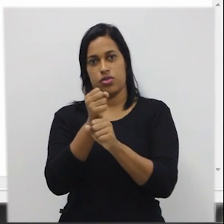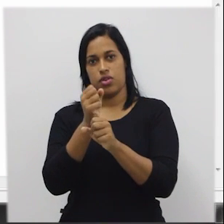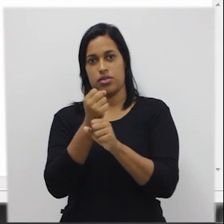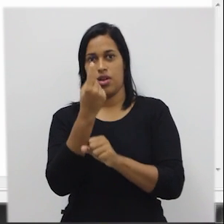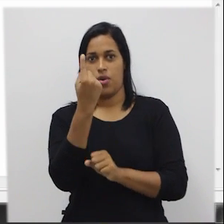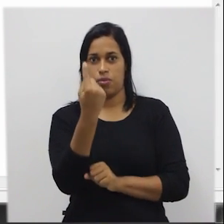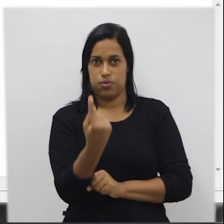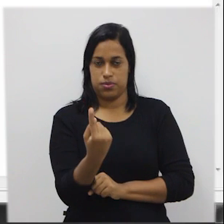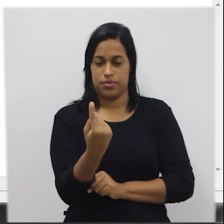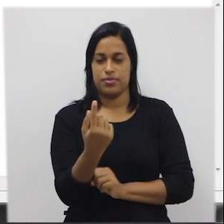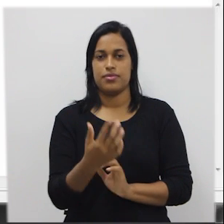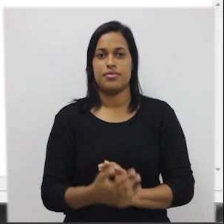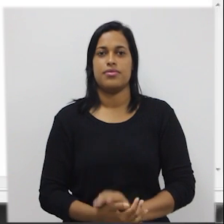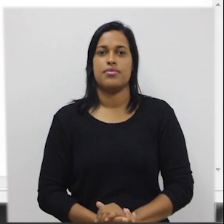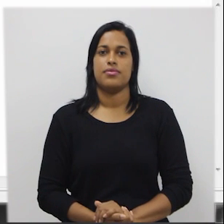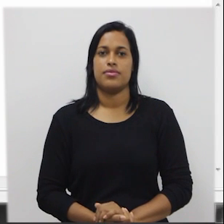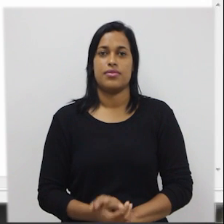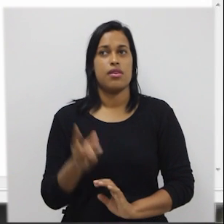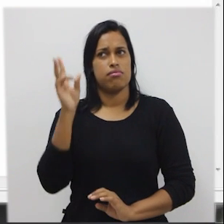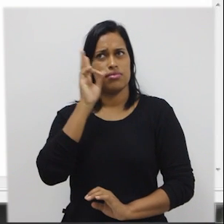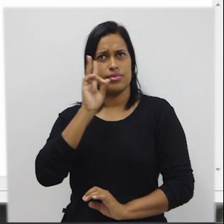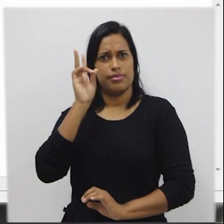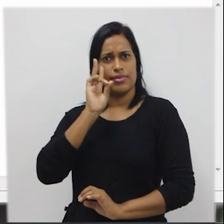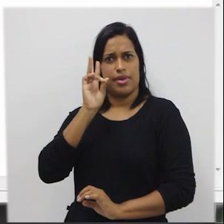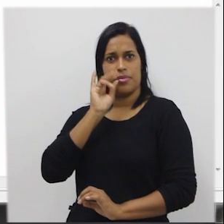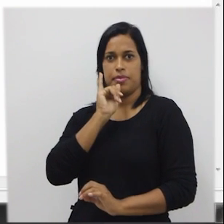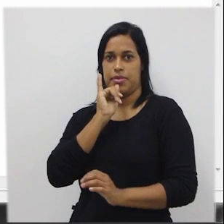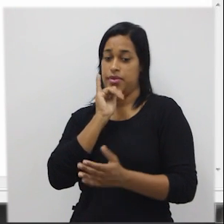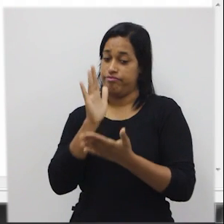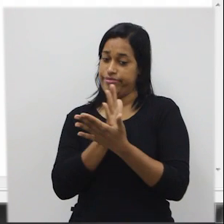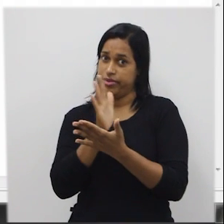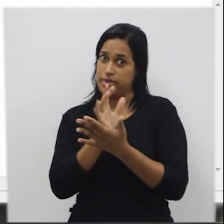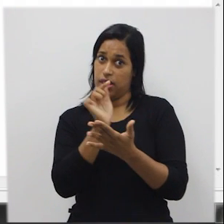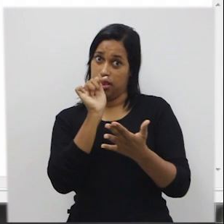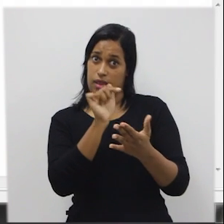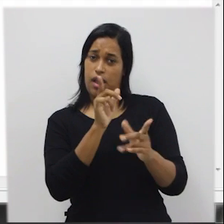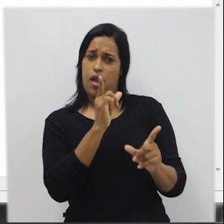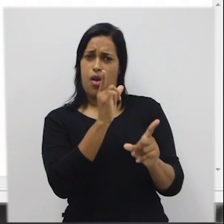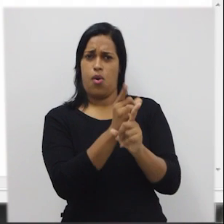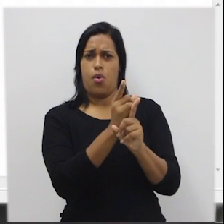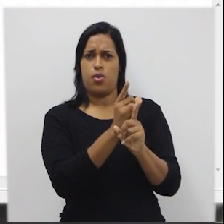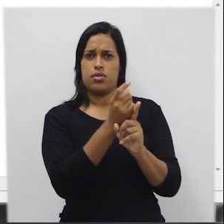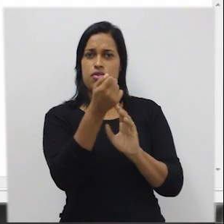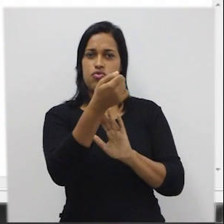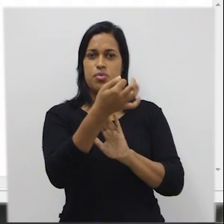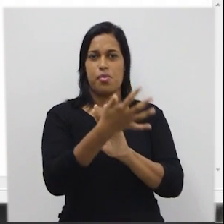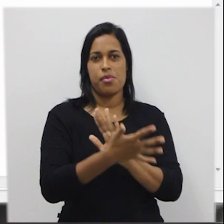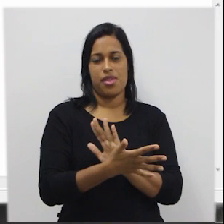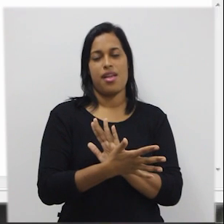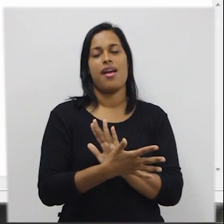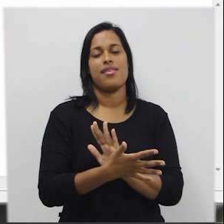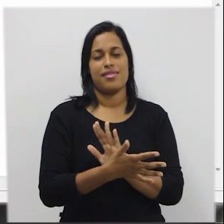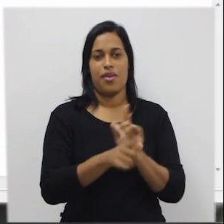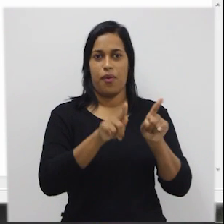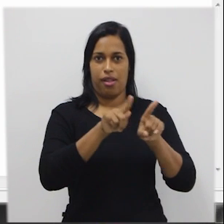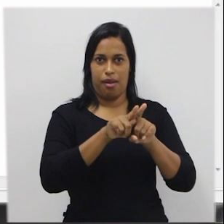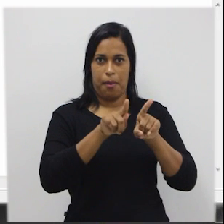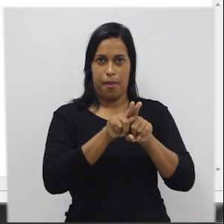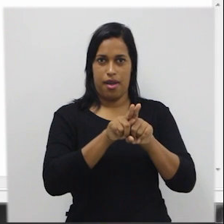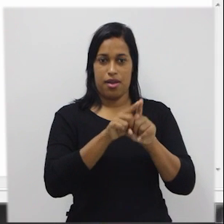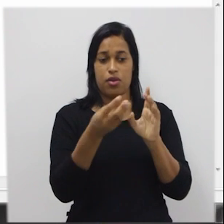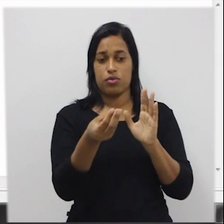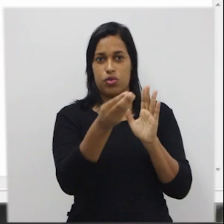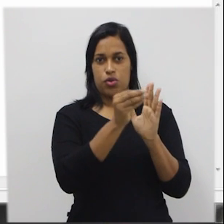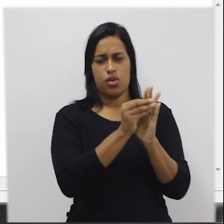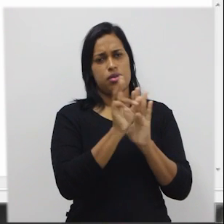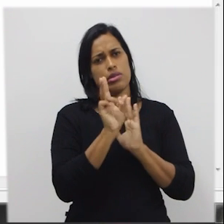lembrando que no caderno da disciplina você encontra explicação sobre indentação é onde nós colocamos sempre os comandos